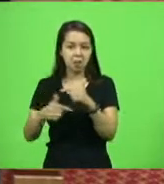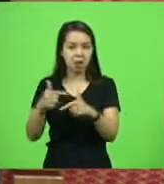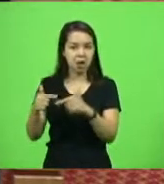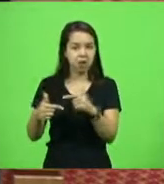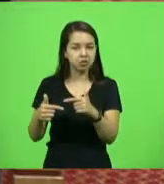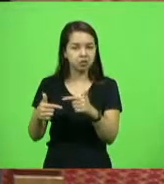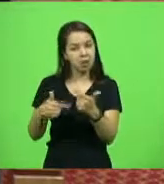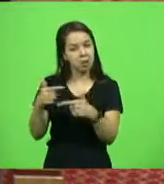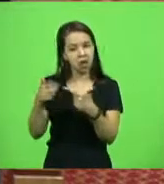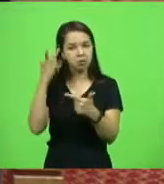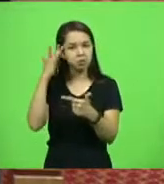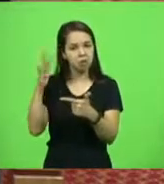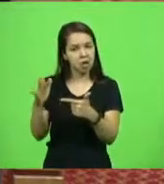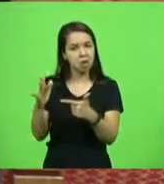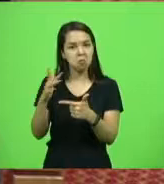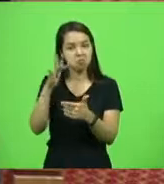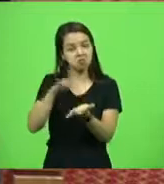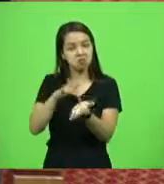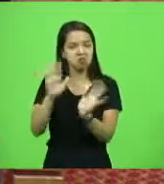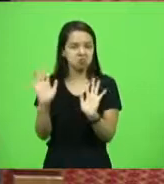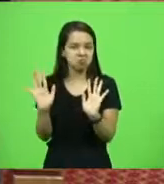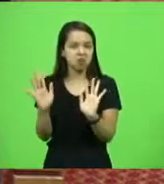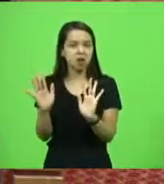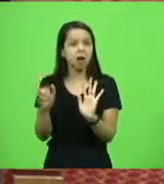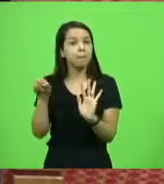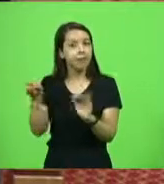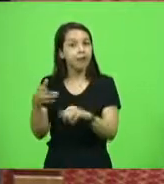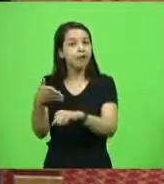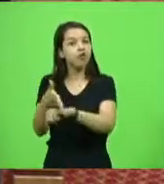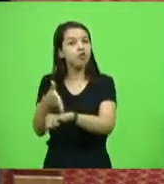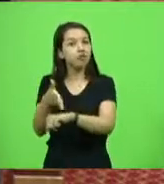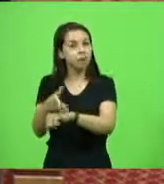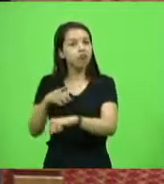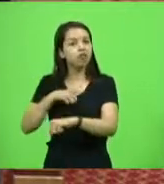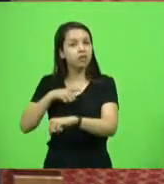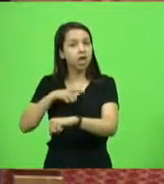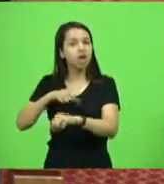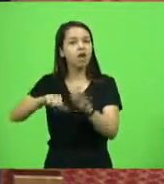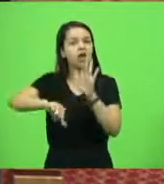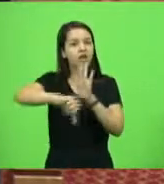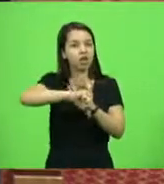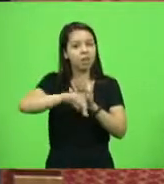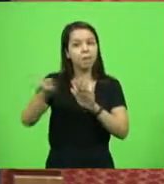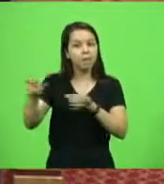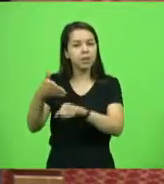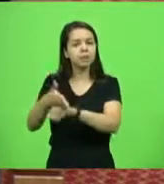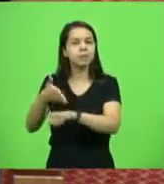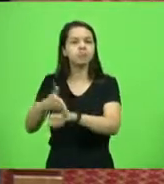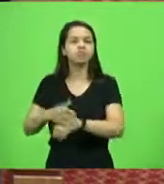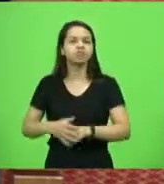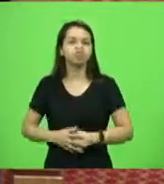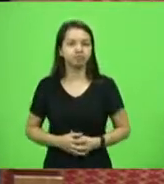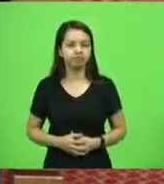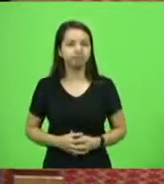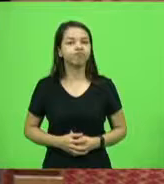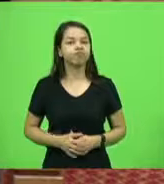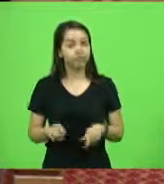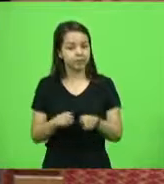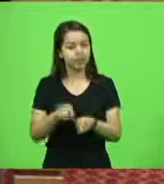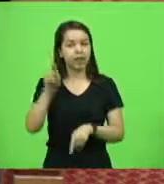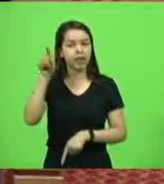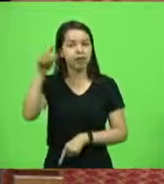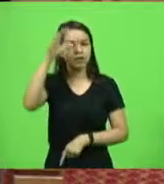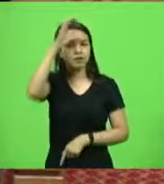certeza com envolvimento nesses crimes que ocorreram em Santa Catarina, inclusive lá em Criciúma,